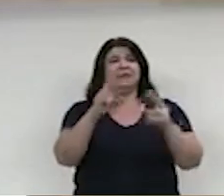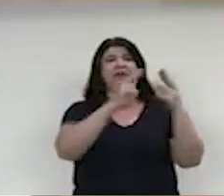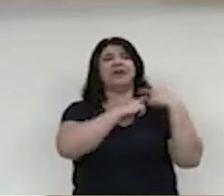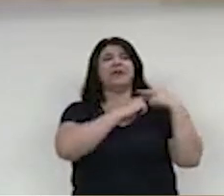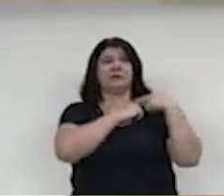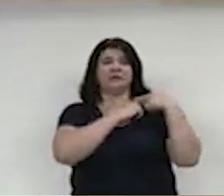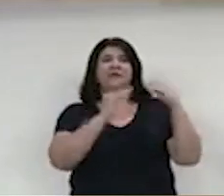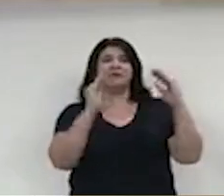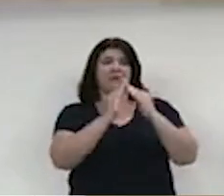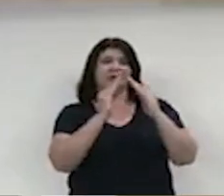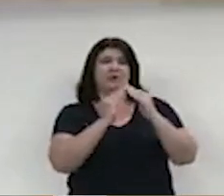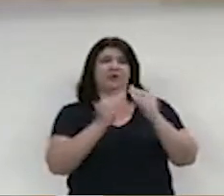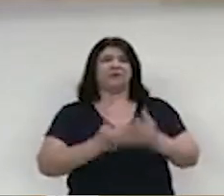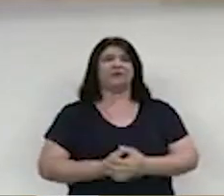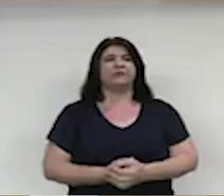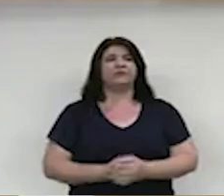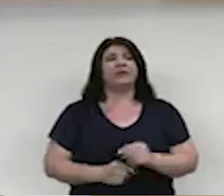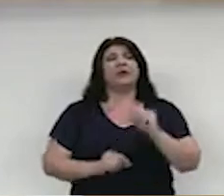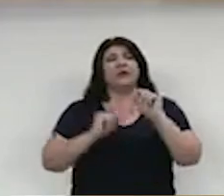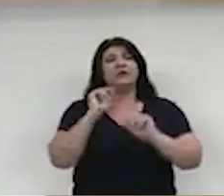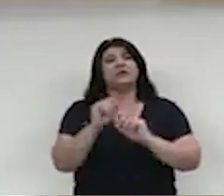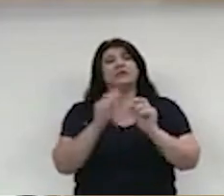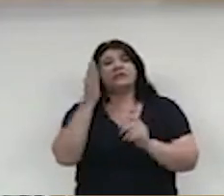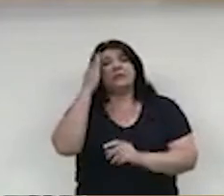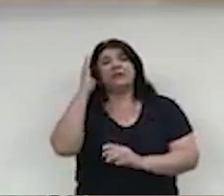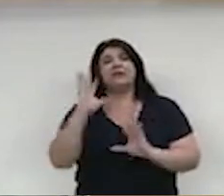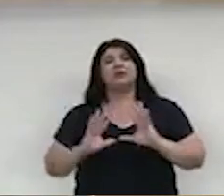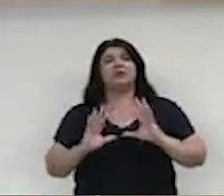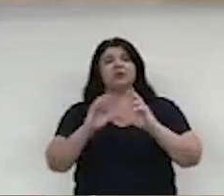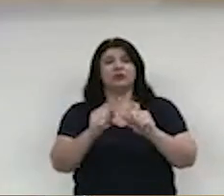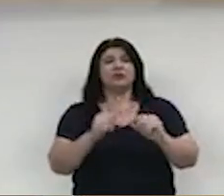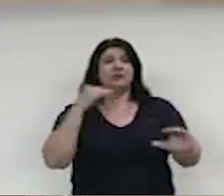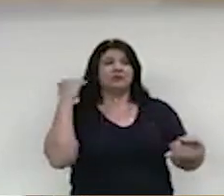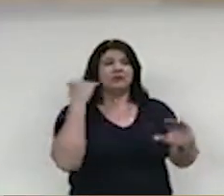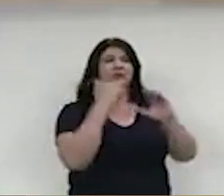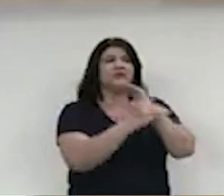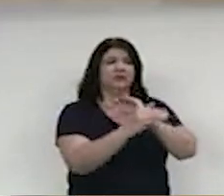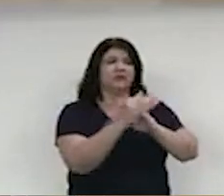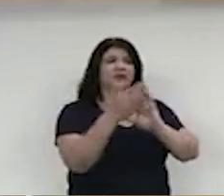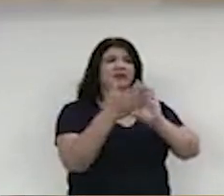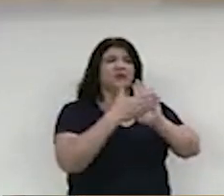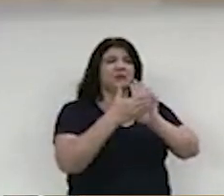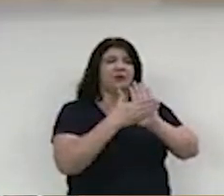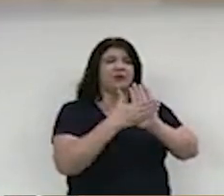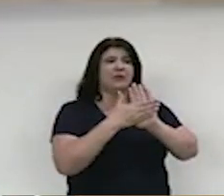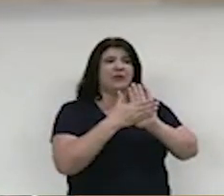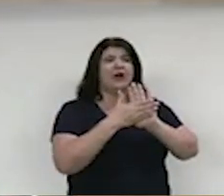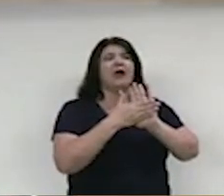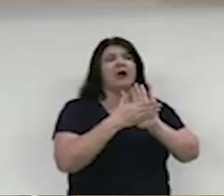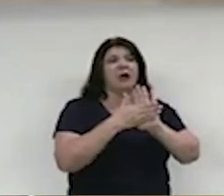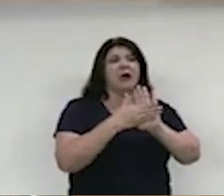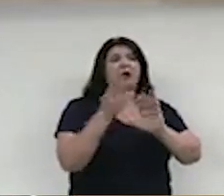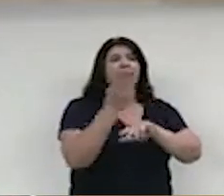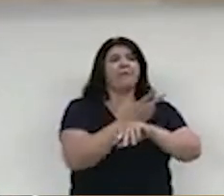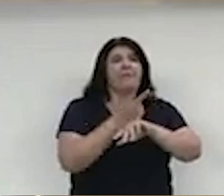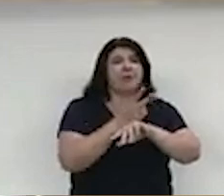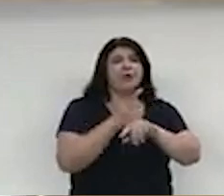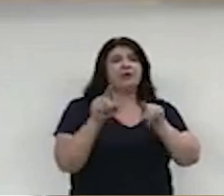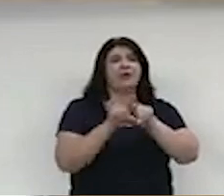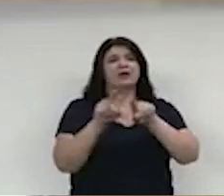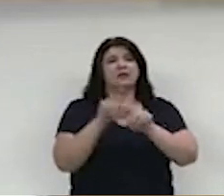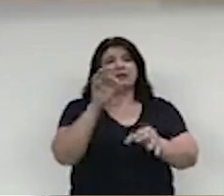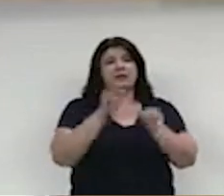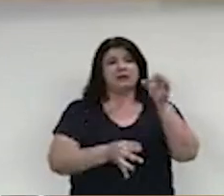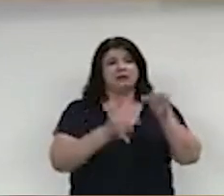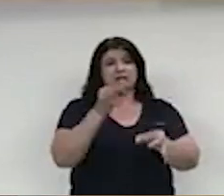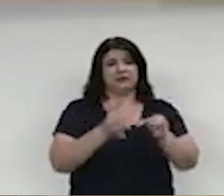Diante do exposto, requer à mesa, depois de ouvido do outro plenário, seja enviado esta propositura ao Procurador-Geral de Justiça para que investigue o